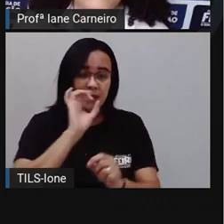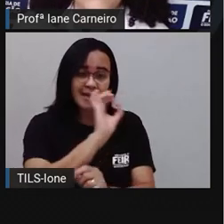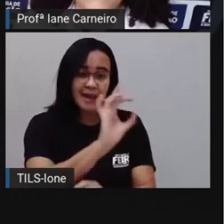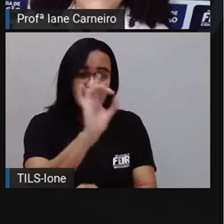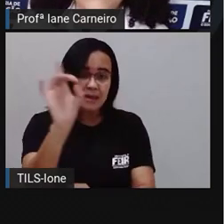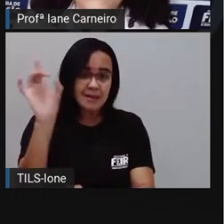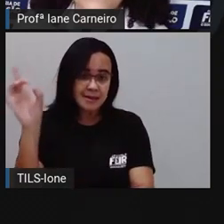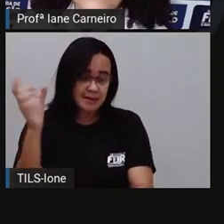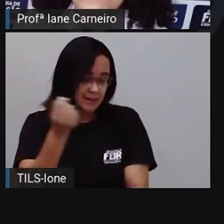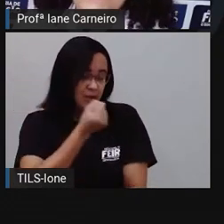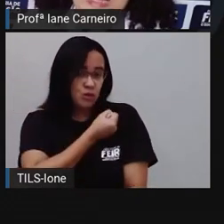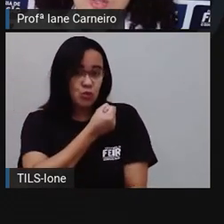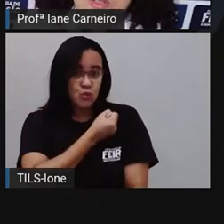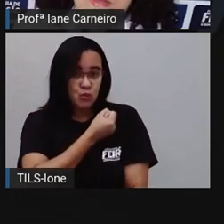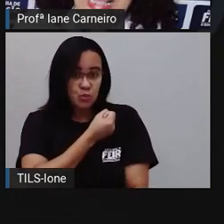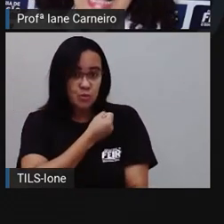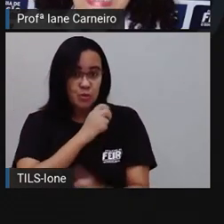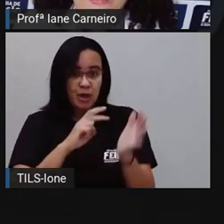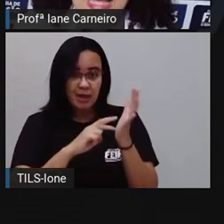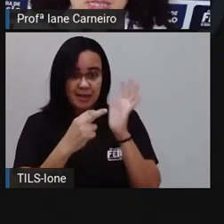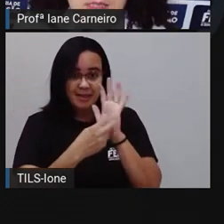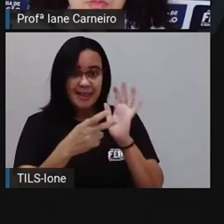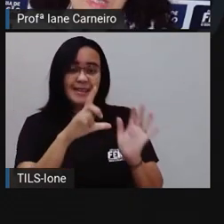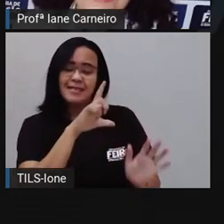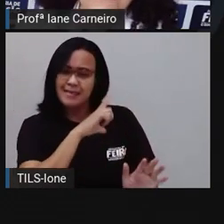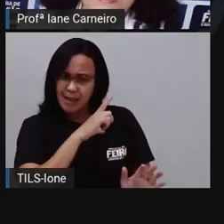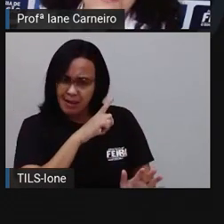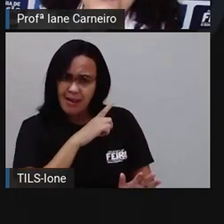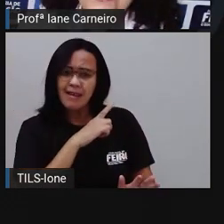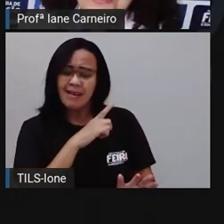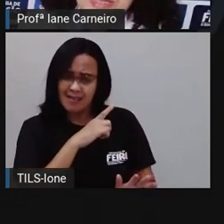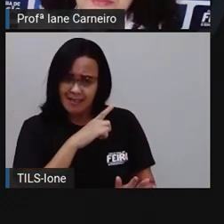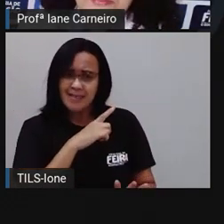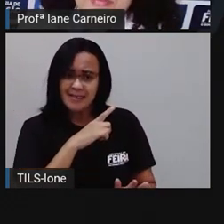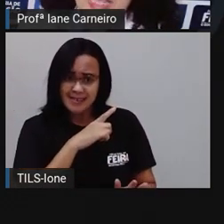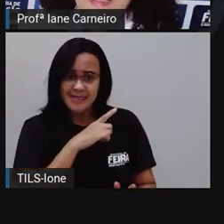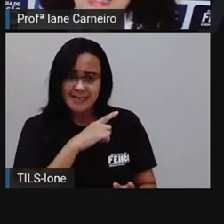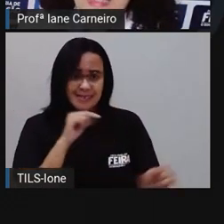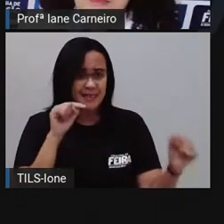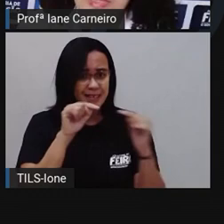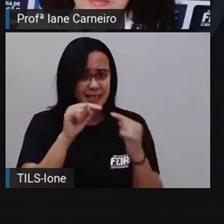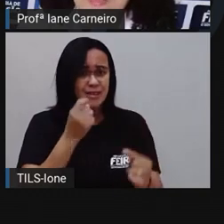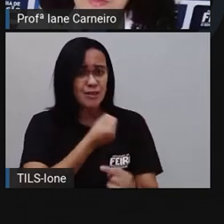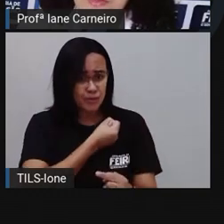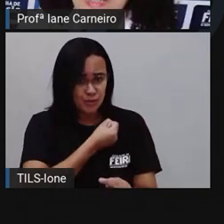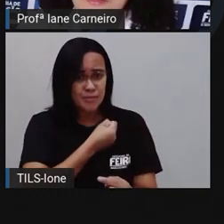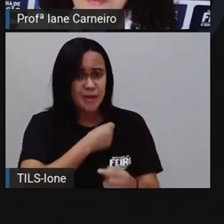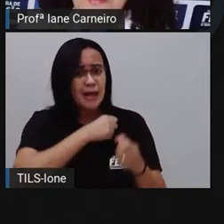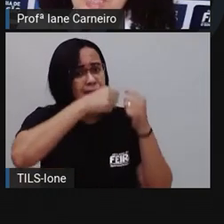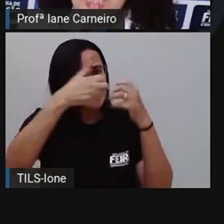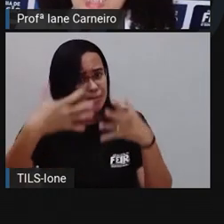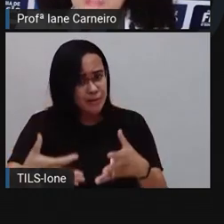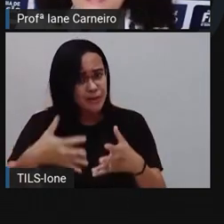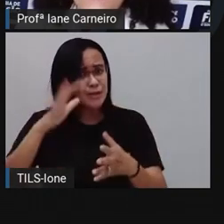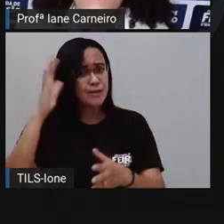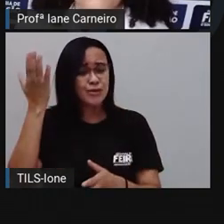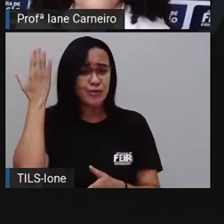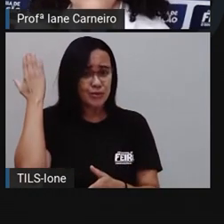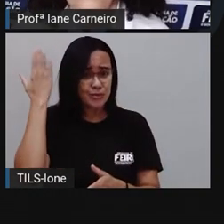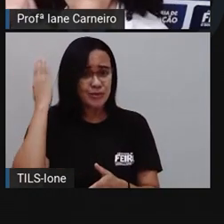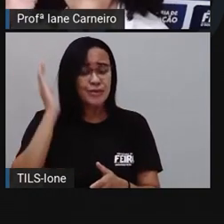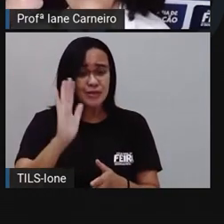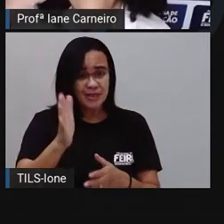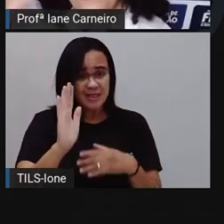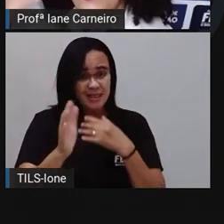né? Ele tem o seu valor. Cada algarismo tem o seu valor no número, né? Vocês lembram que a Pró explicou isso? Que tem